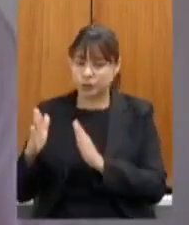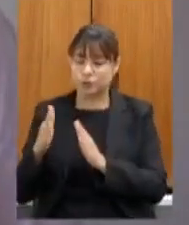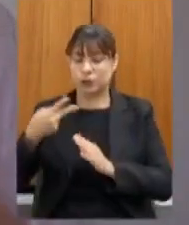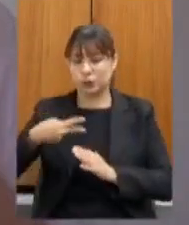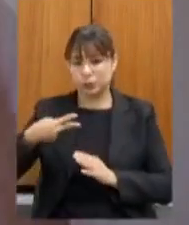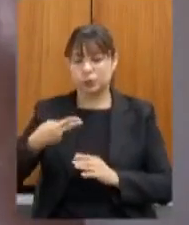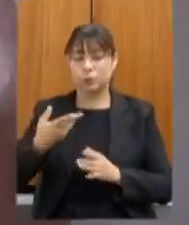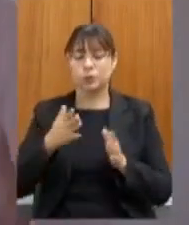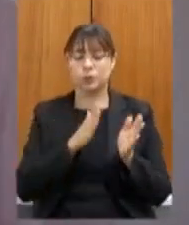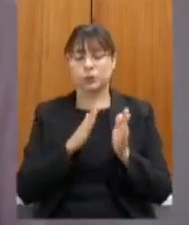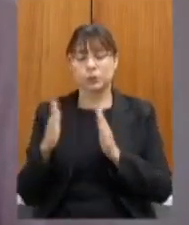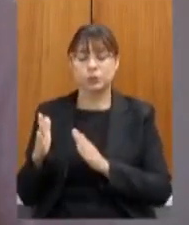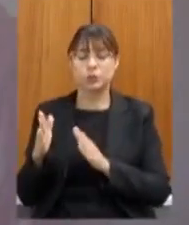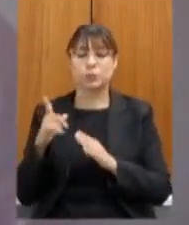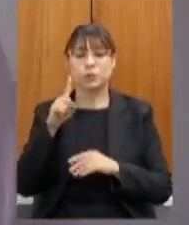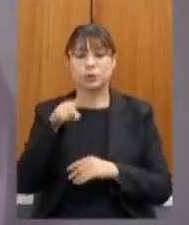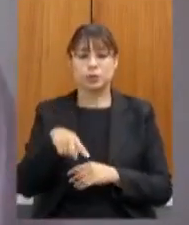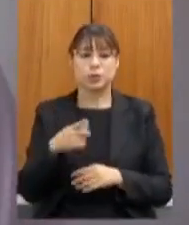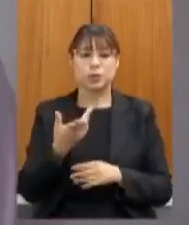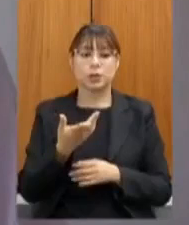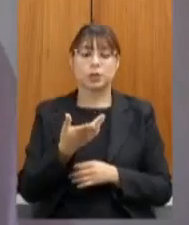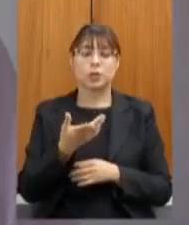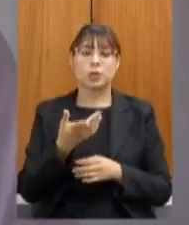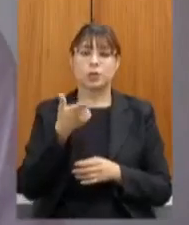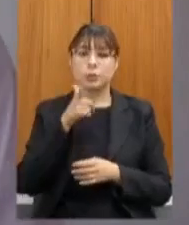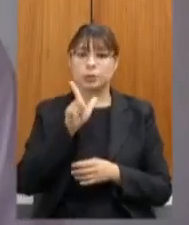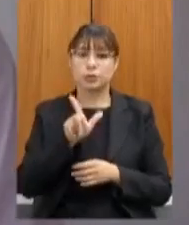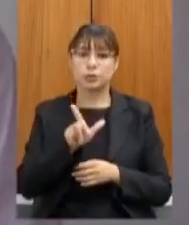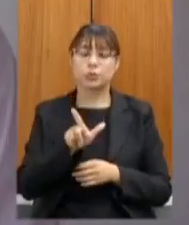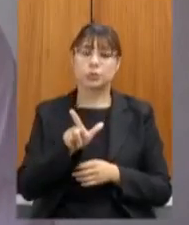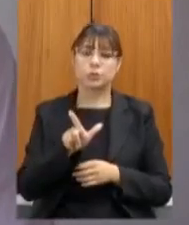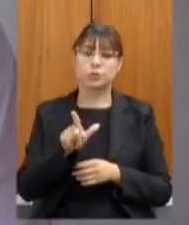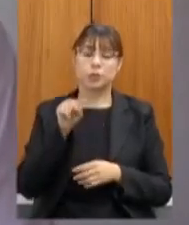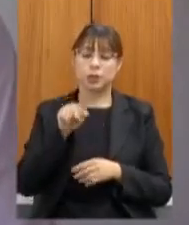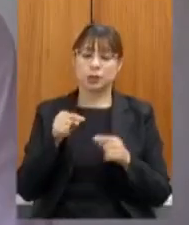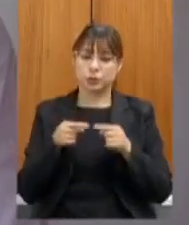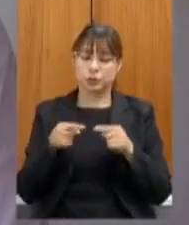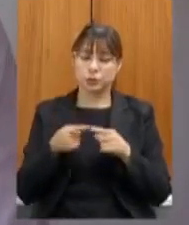esse tratamento de forma mais